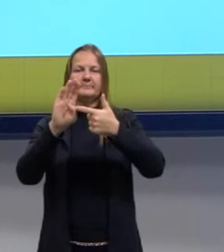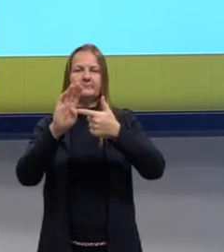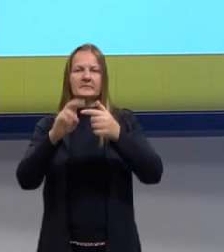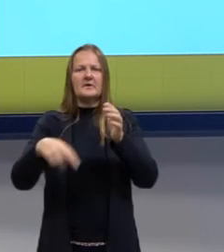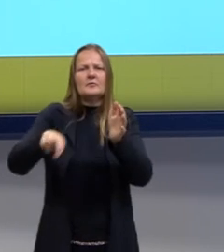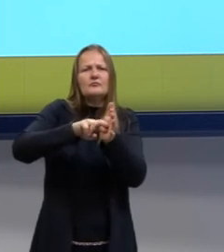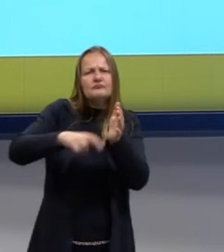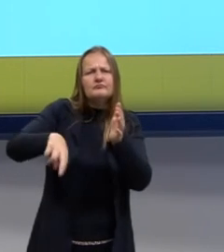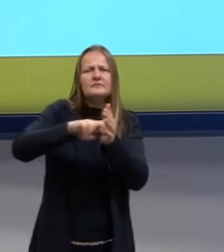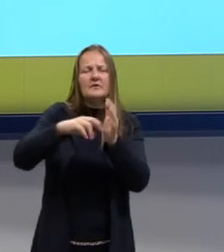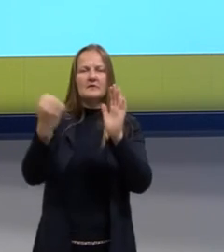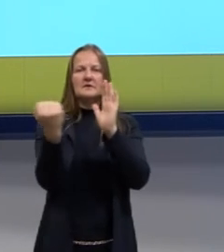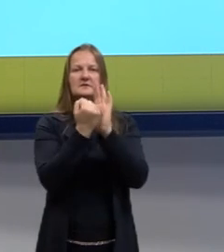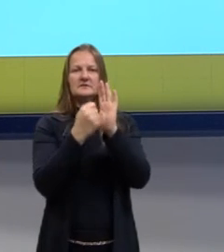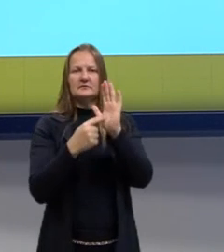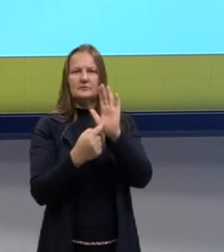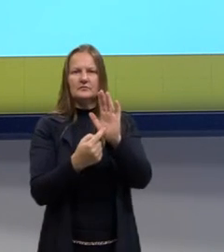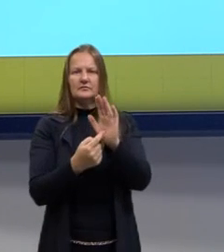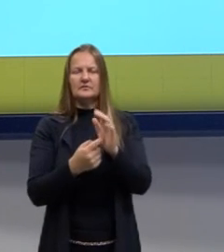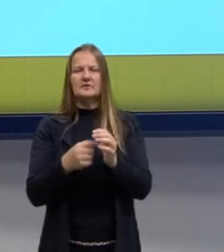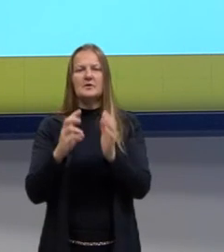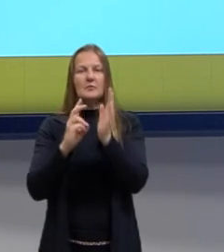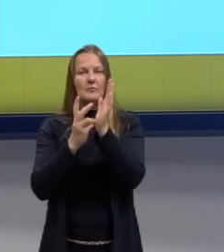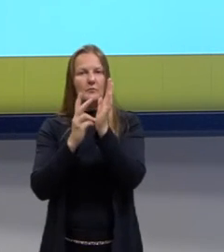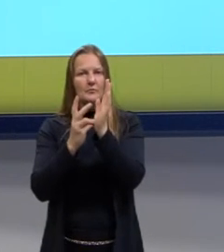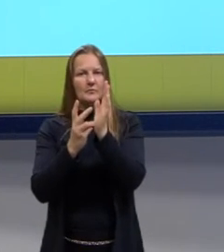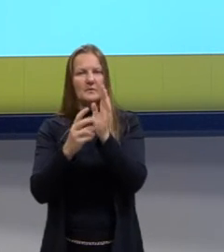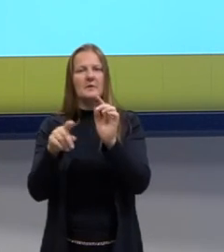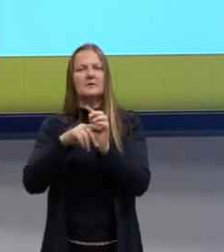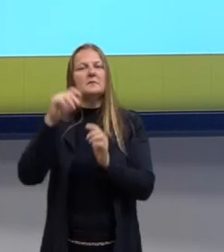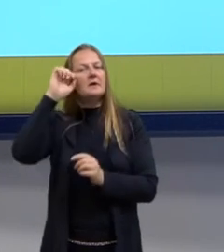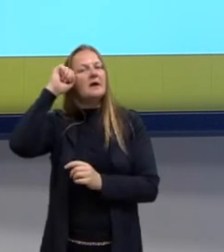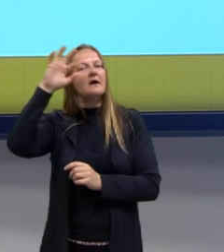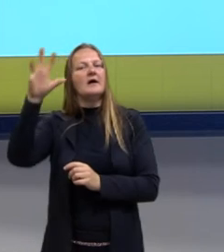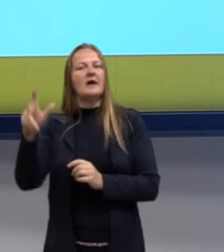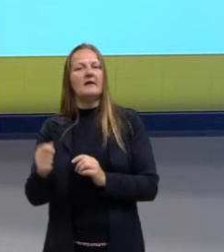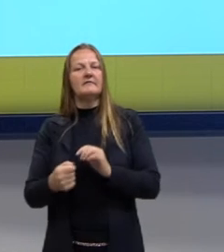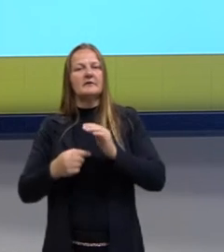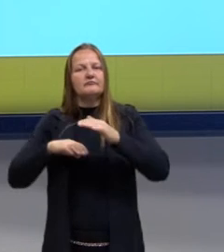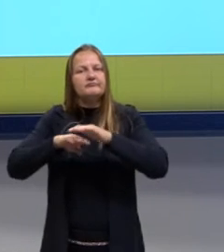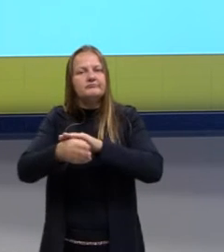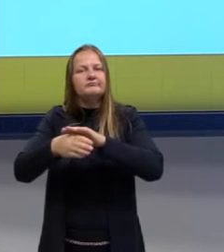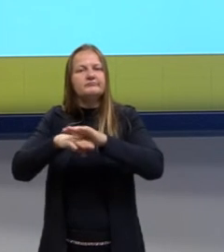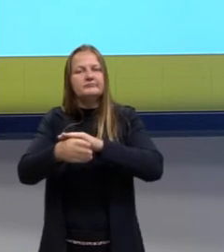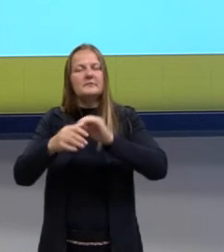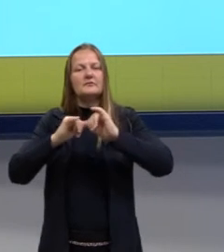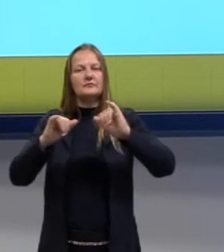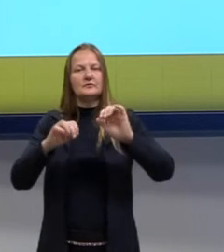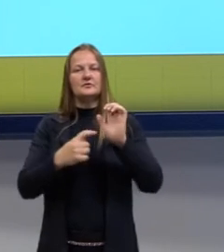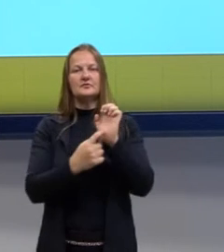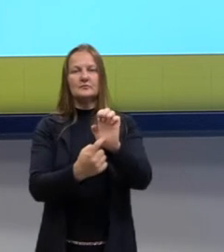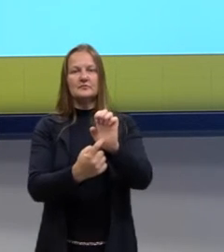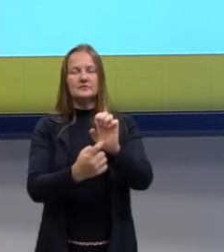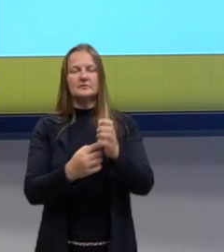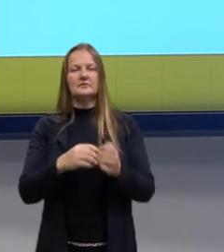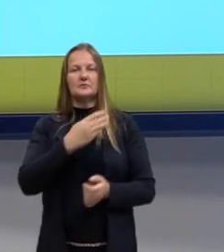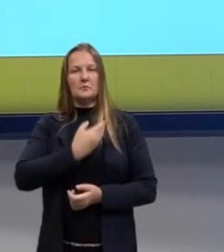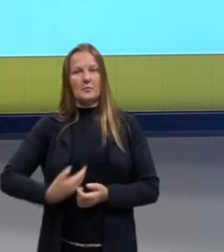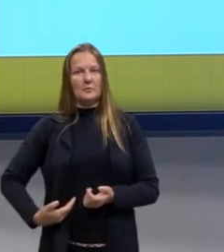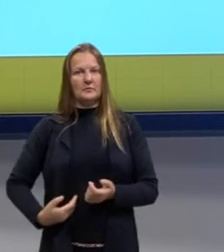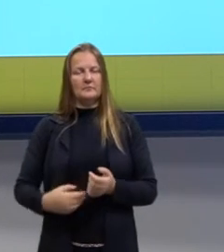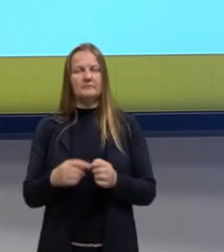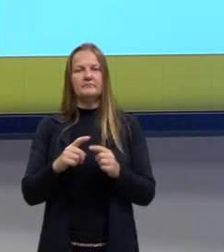Resgatava símbolos ameríndios e africanos para se adaptar a exposições em espaços públicos?